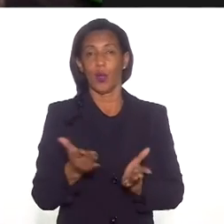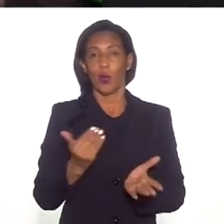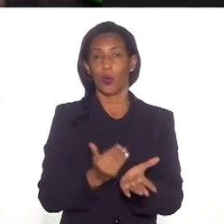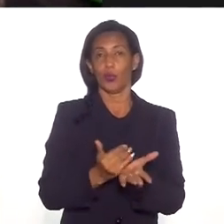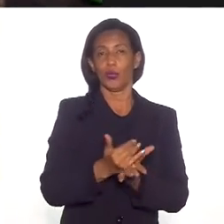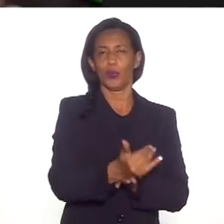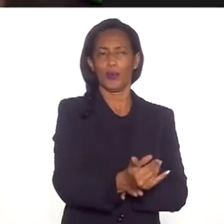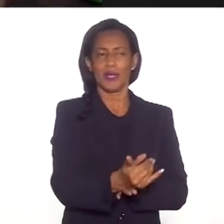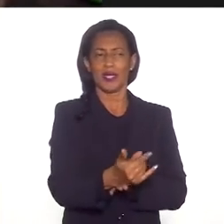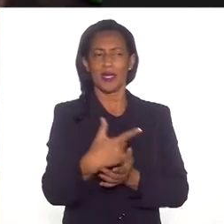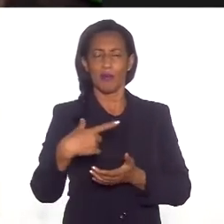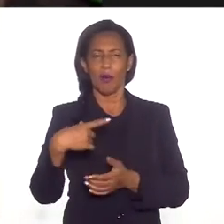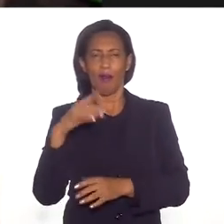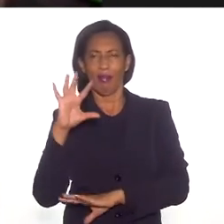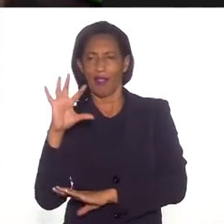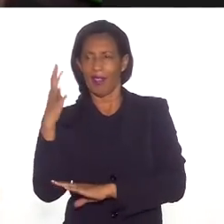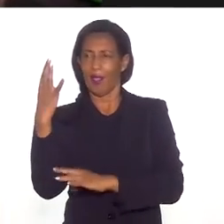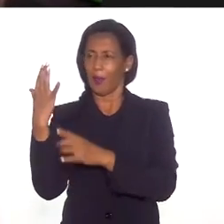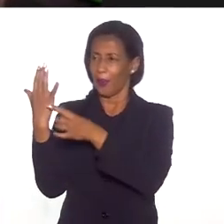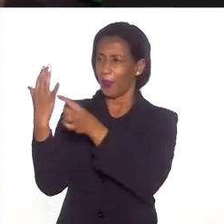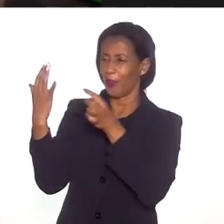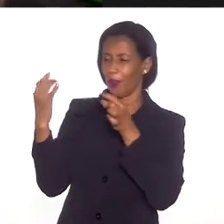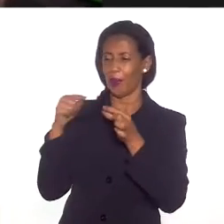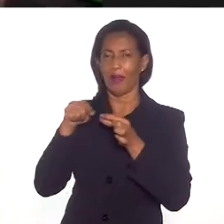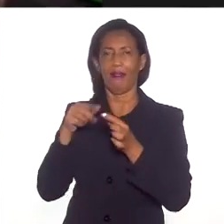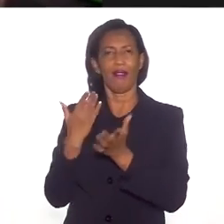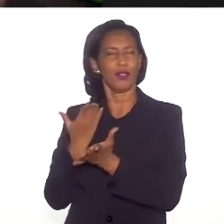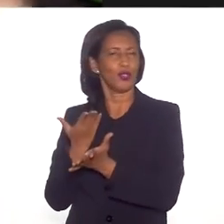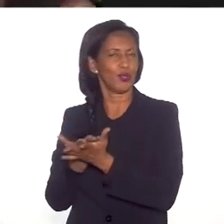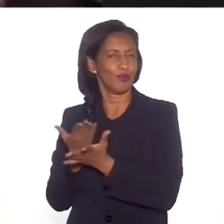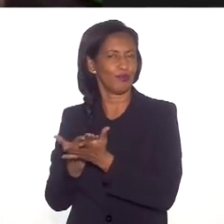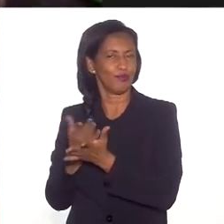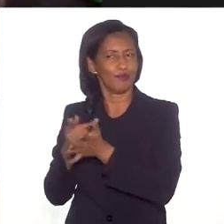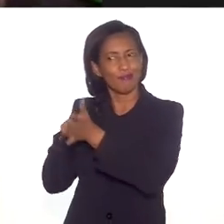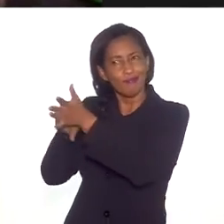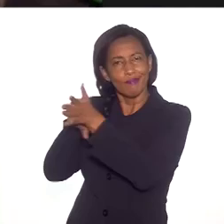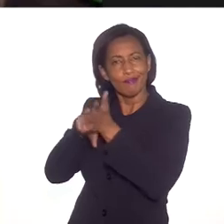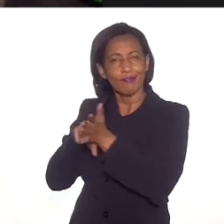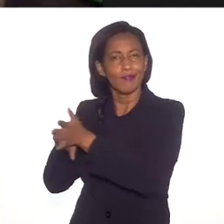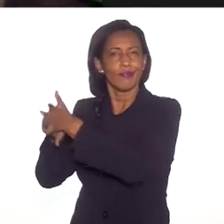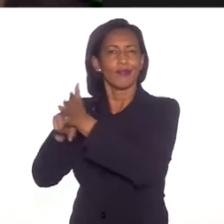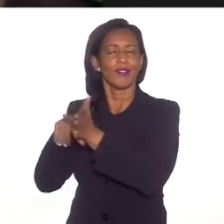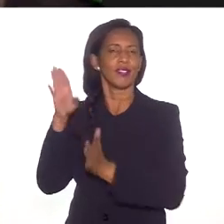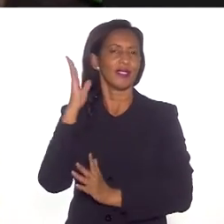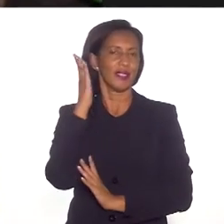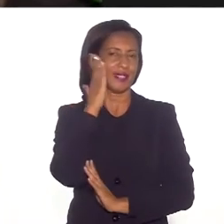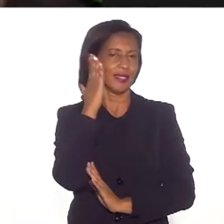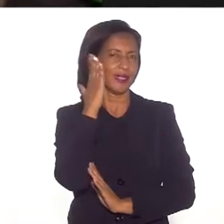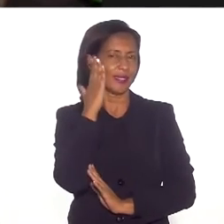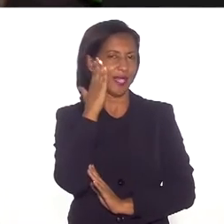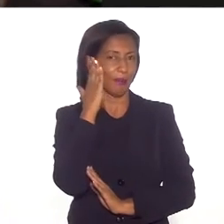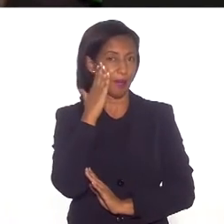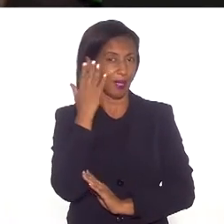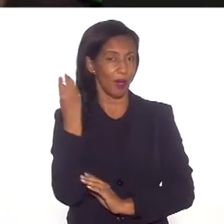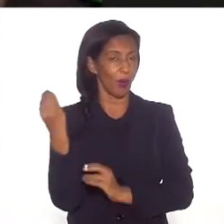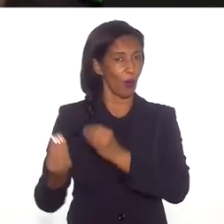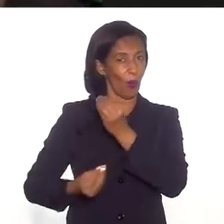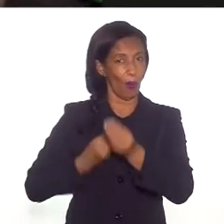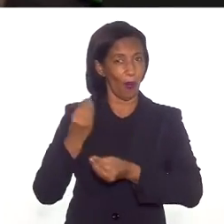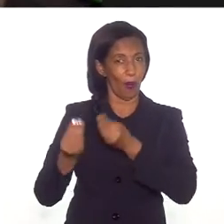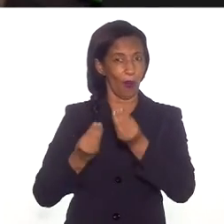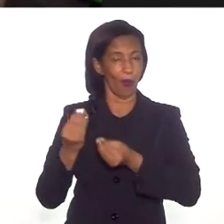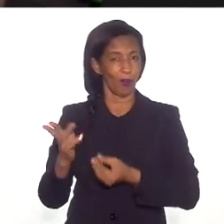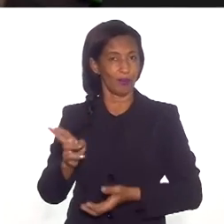Os princípios ativos daquelas plantas eram estudados já sabendo, os indígenas já